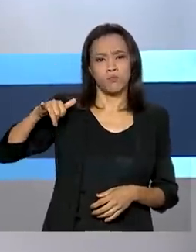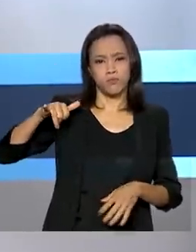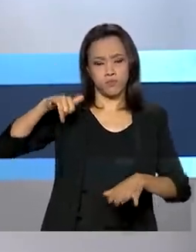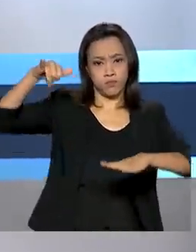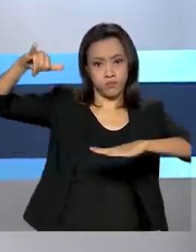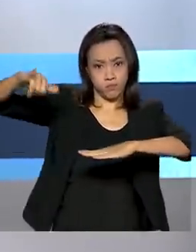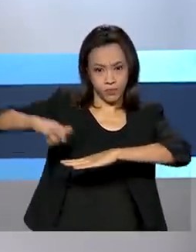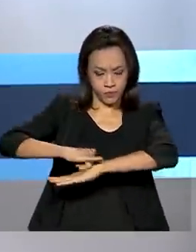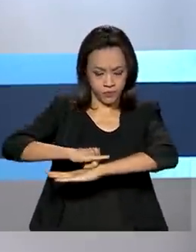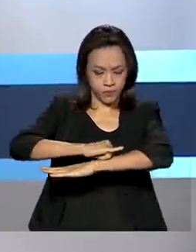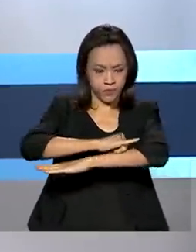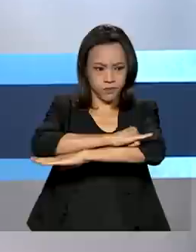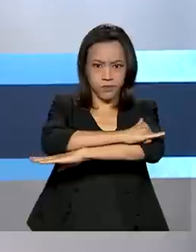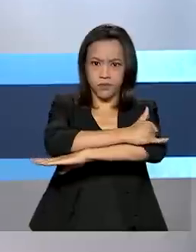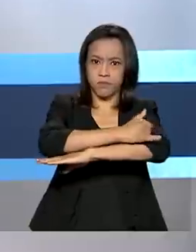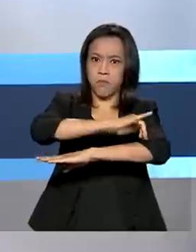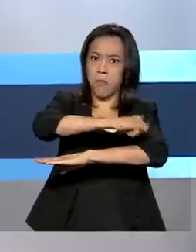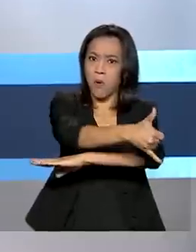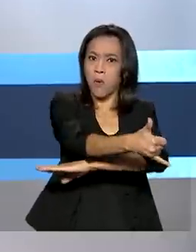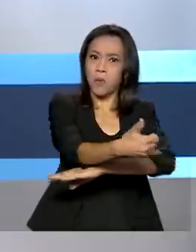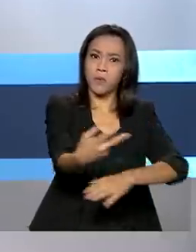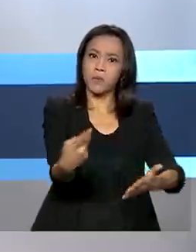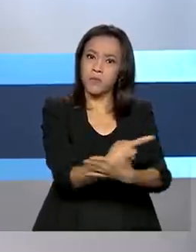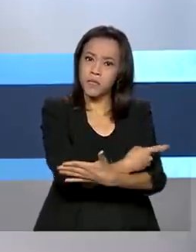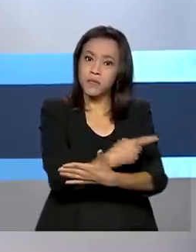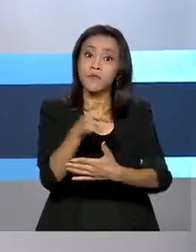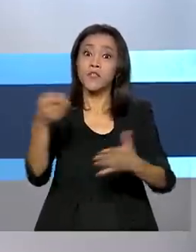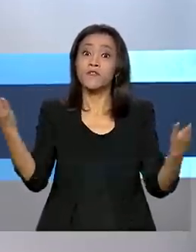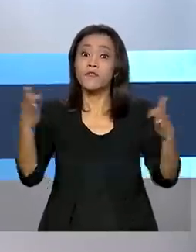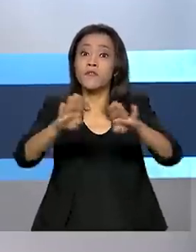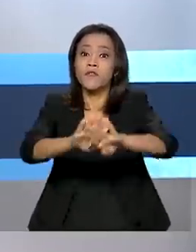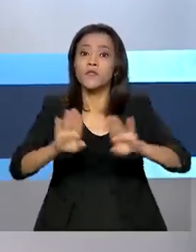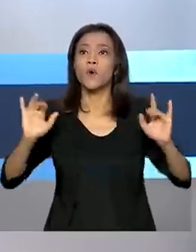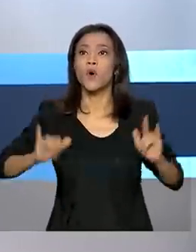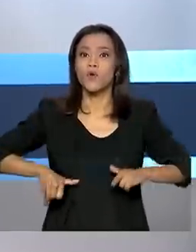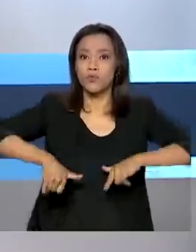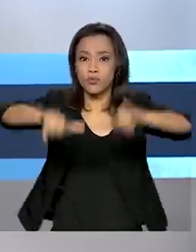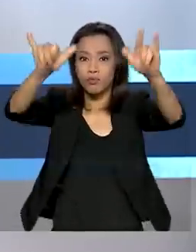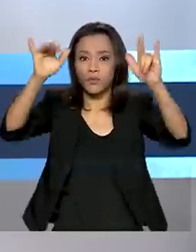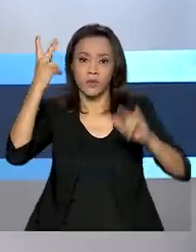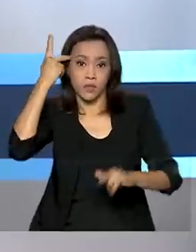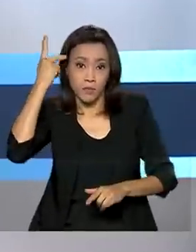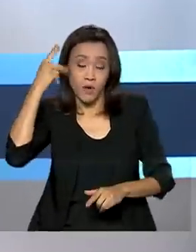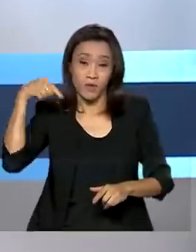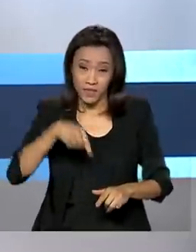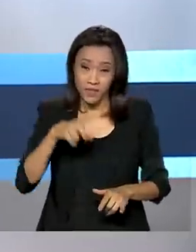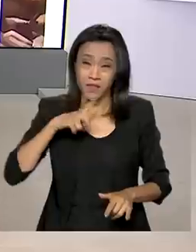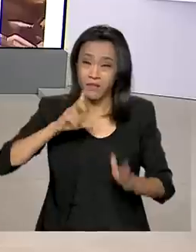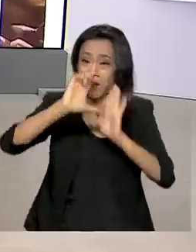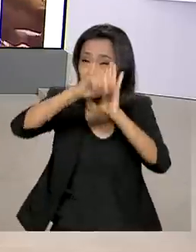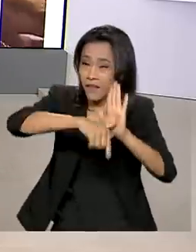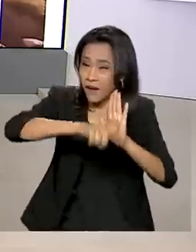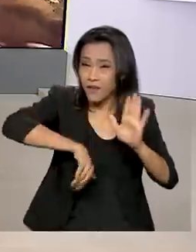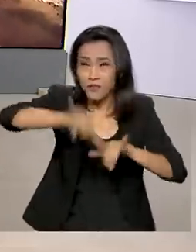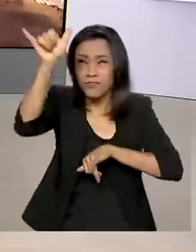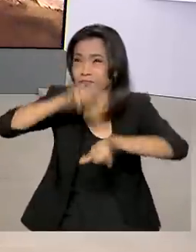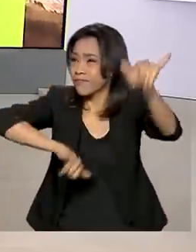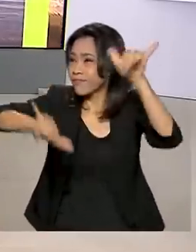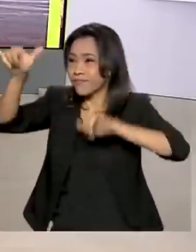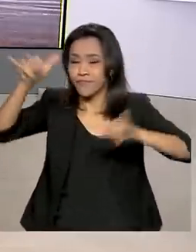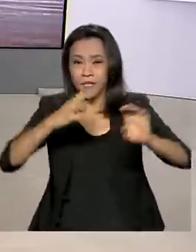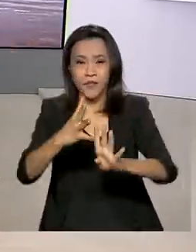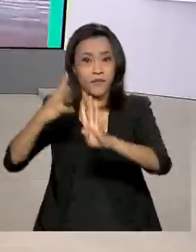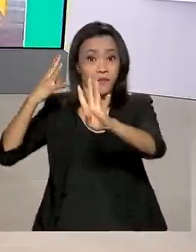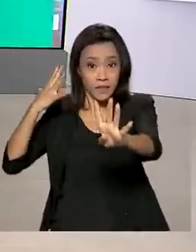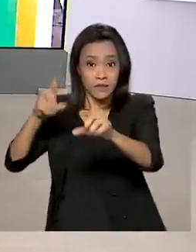pista do aeroporto de Congonhas, em São Paulo. Isso provocou filas, atrasos e cancelamentos de voos. Nesses casos,